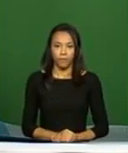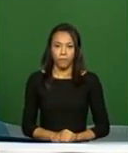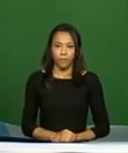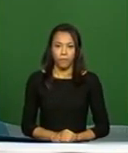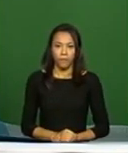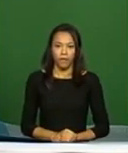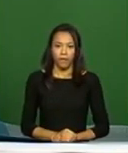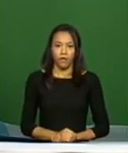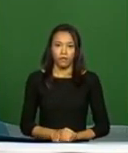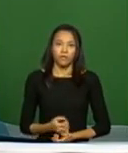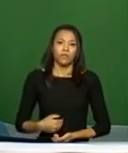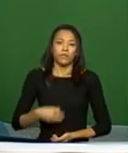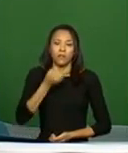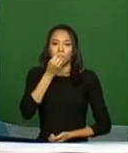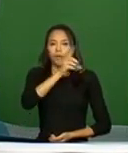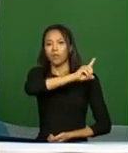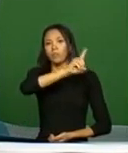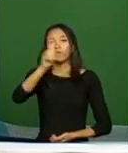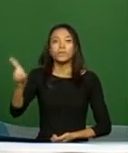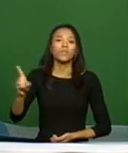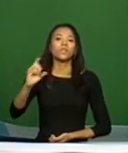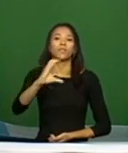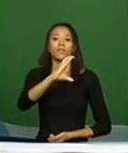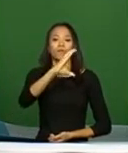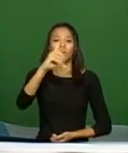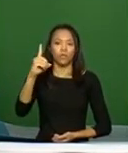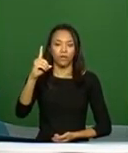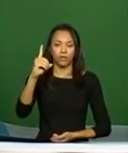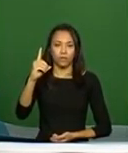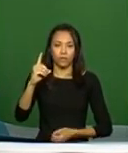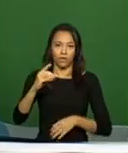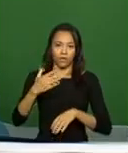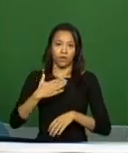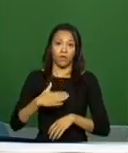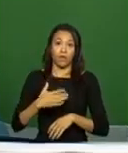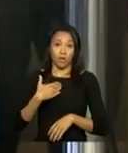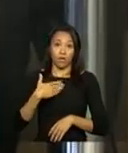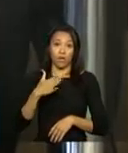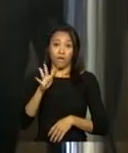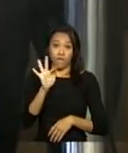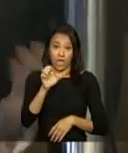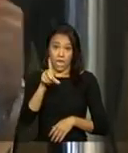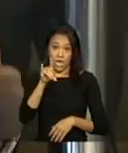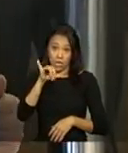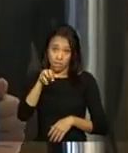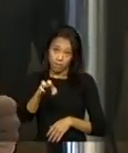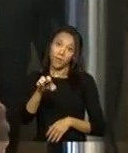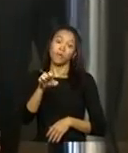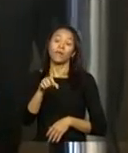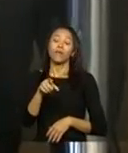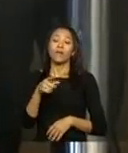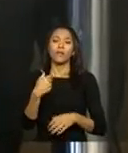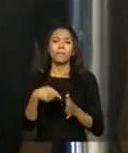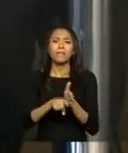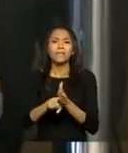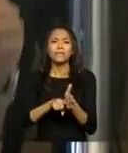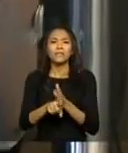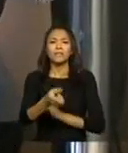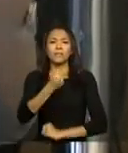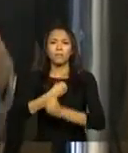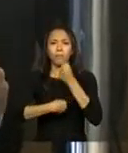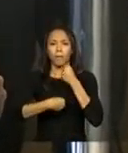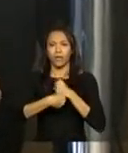Bom dia, ministro. Bom dia, coordenador. Felipe Matoso, do Portal G1. Ministro, na pesquisa do ano passado,